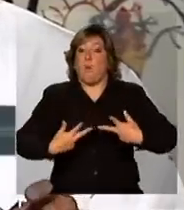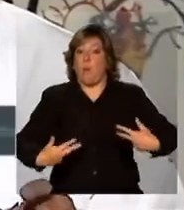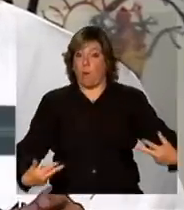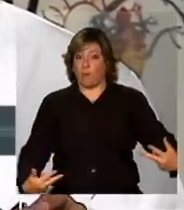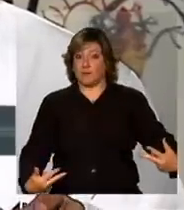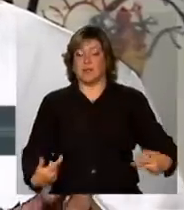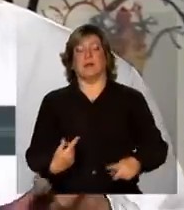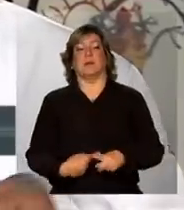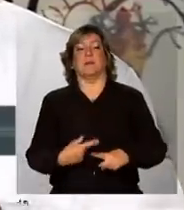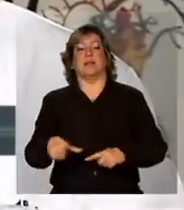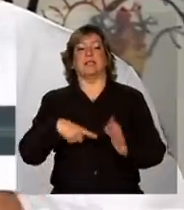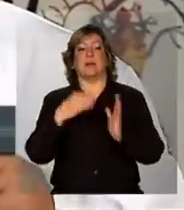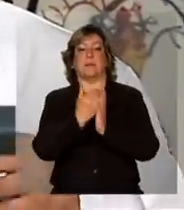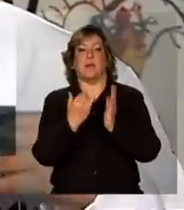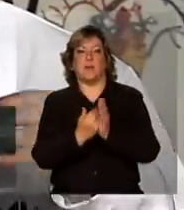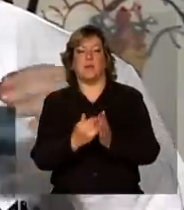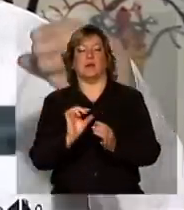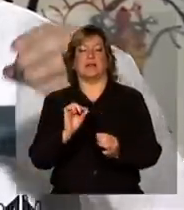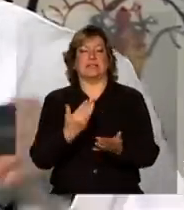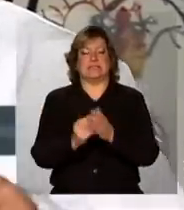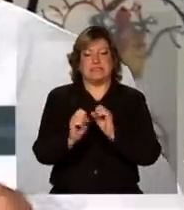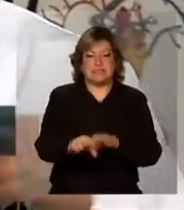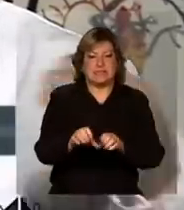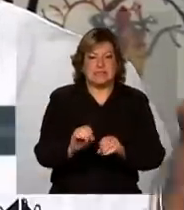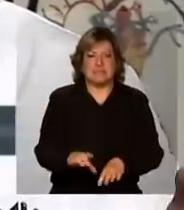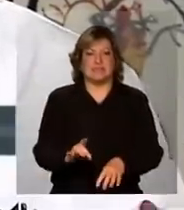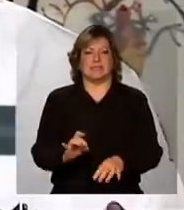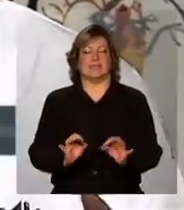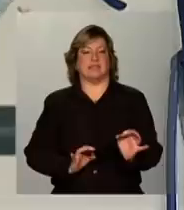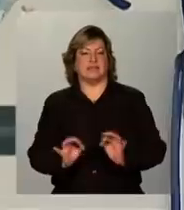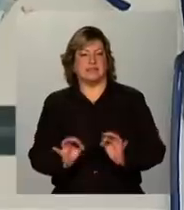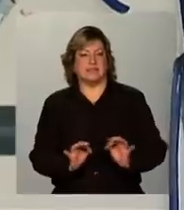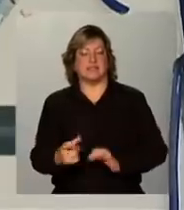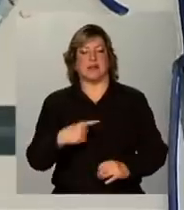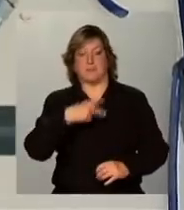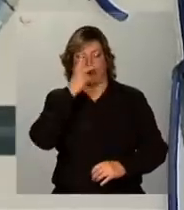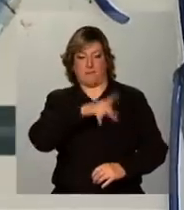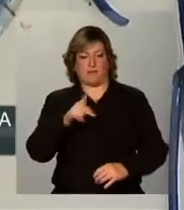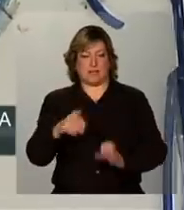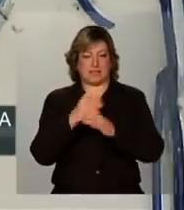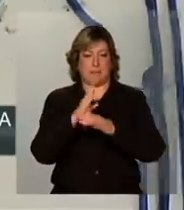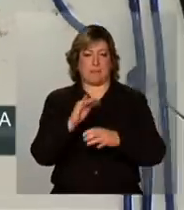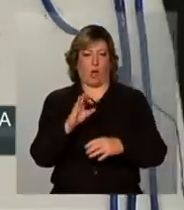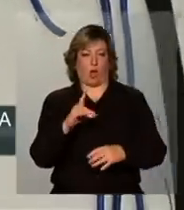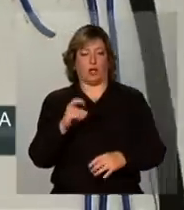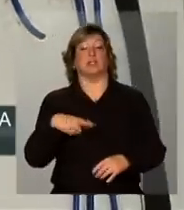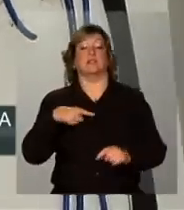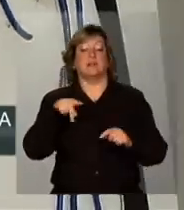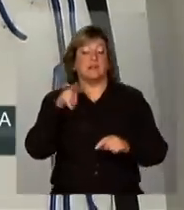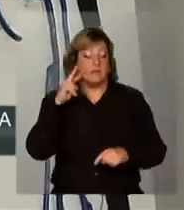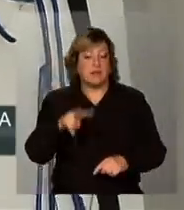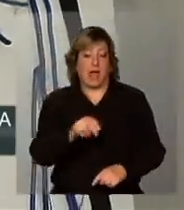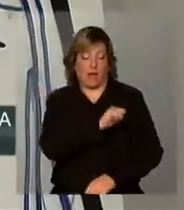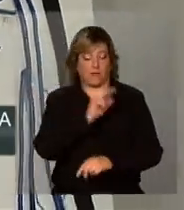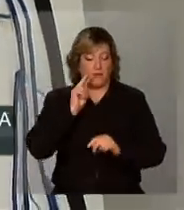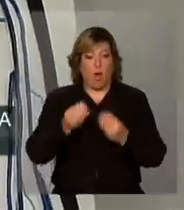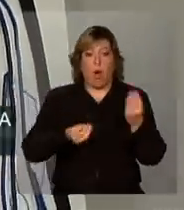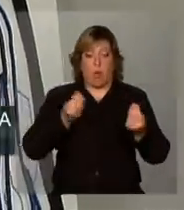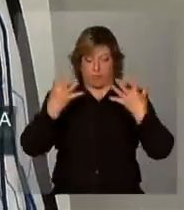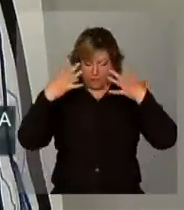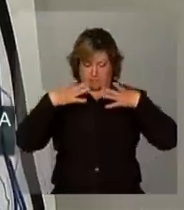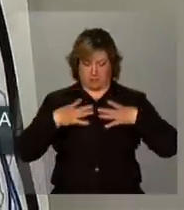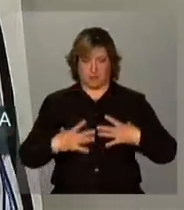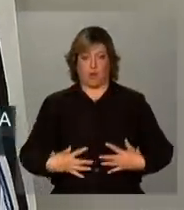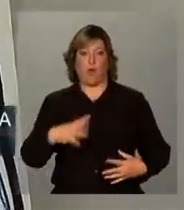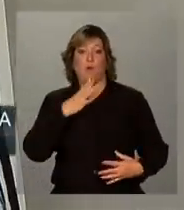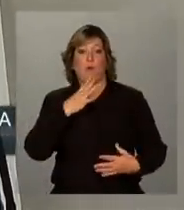de um programa didático, junto com professores de ciências e biologia, nós ali damos a eles a oportunidade de conhecer mais do corpo humano a partir